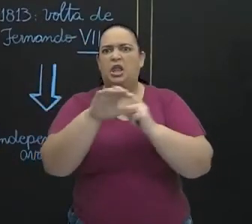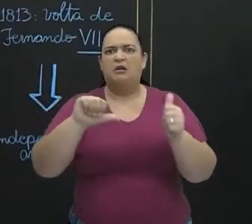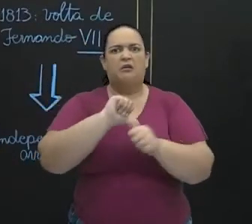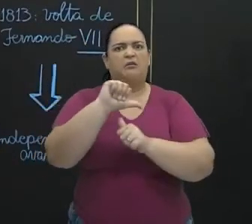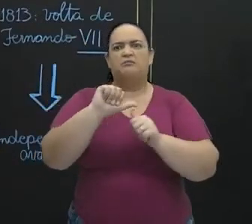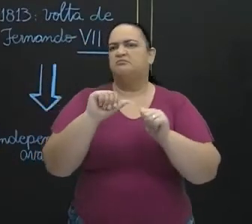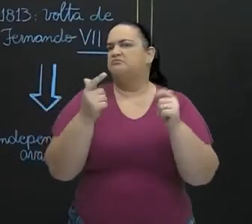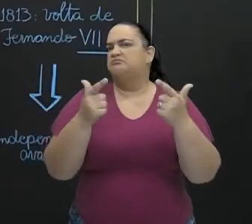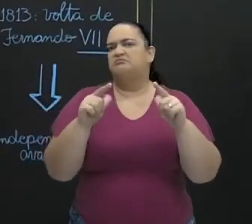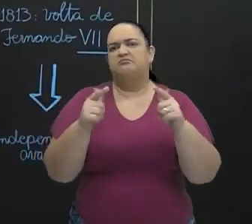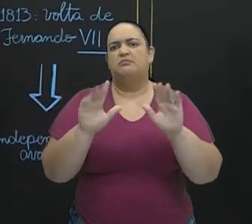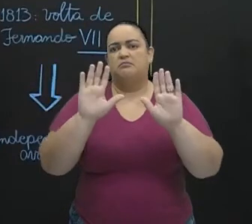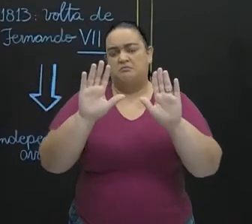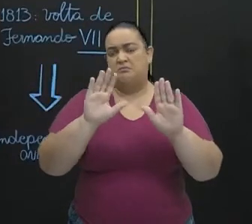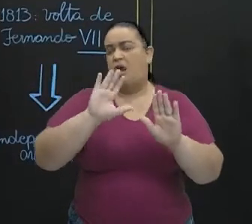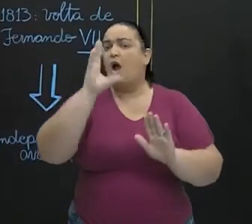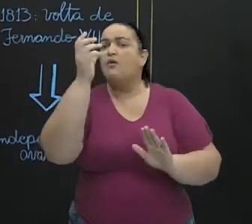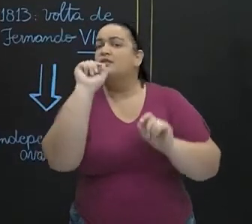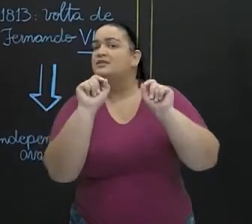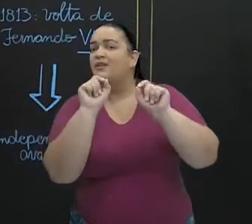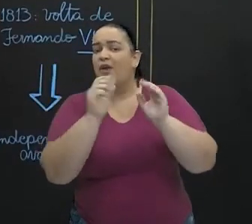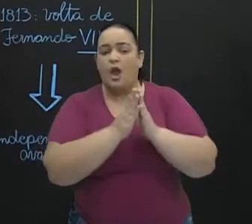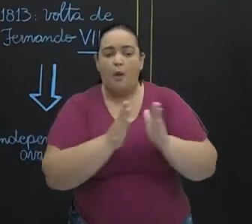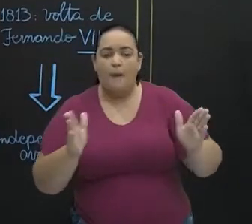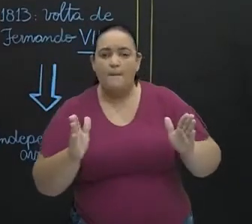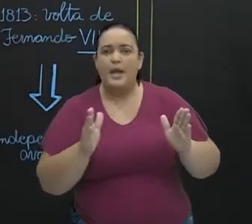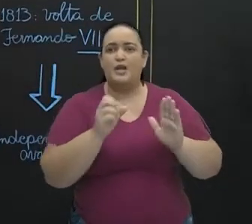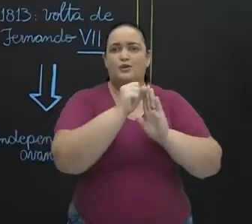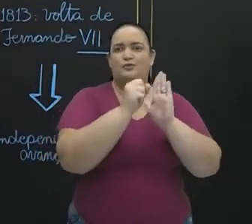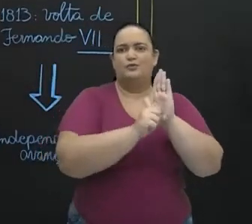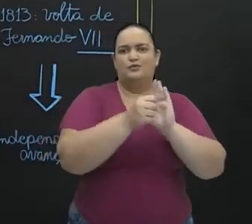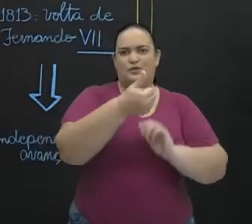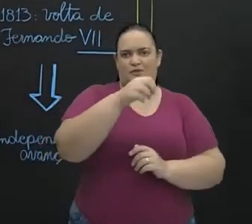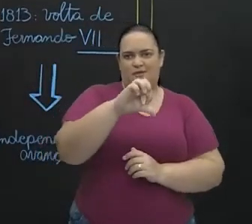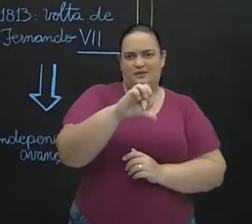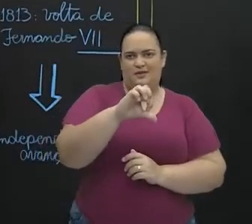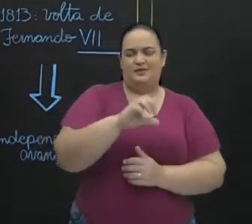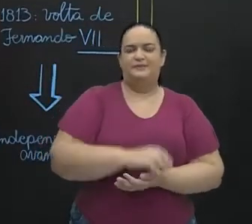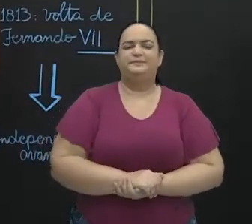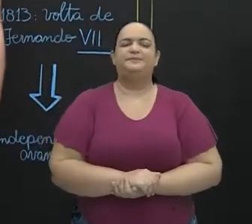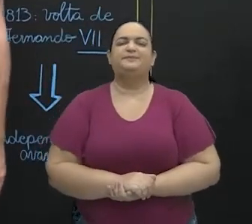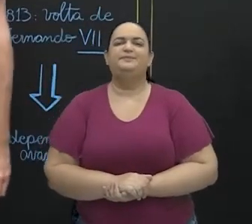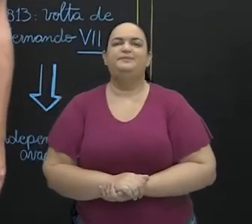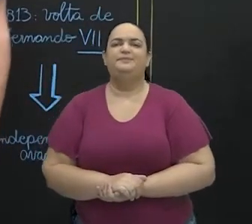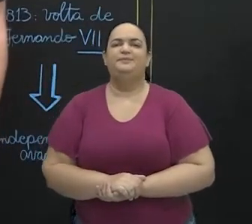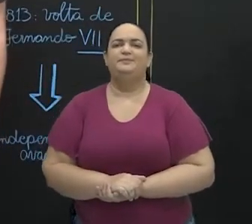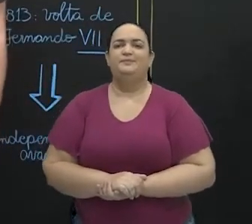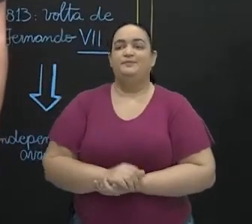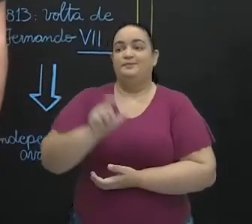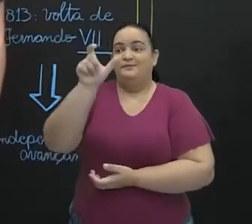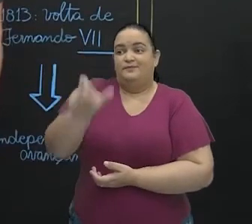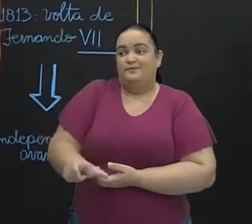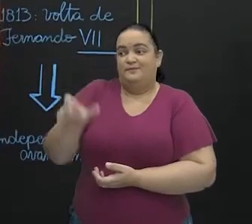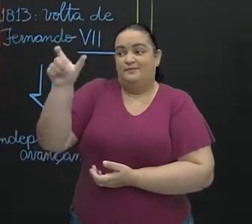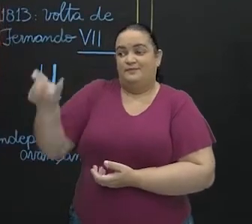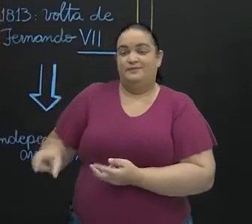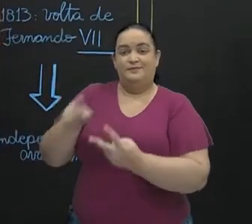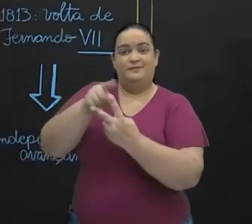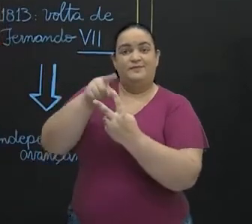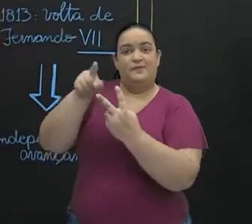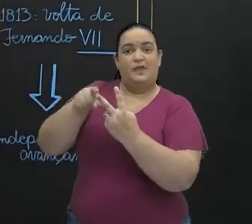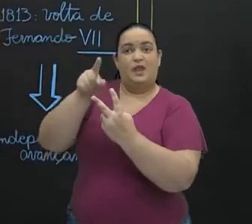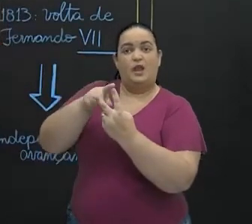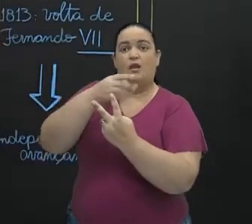no início do século XIX. Duas outras figuras bastante importantes para entender as independências da América